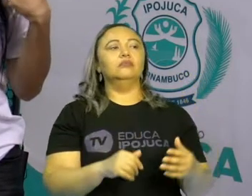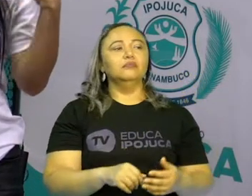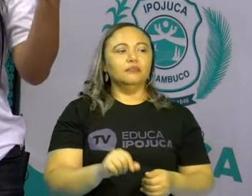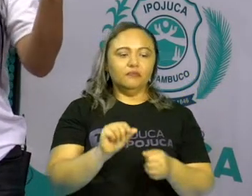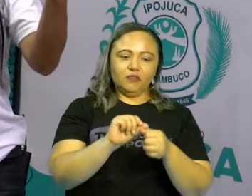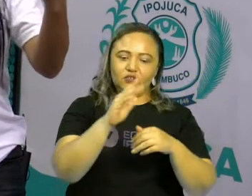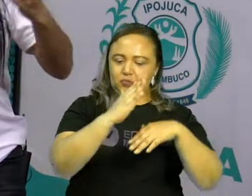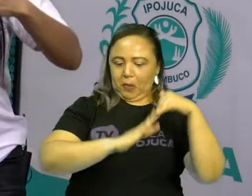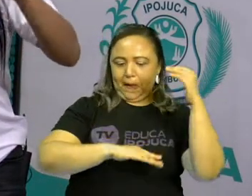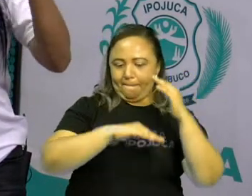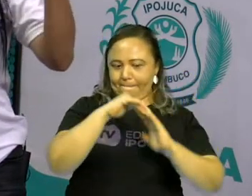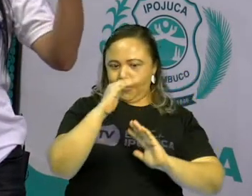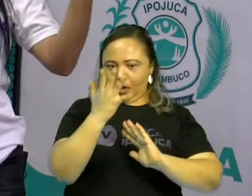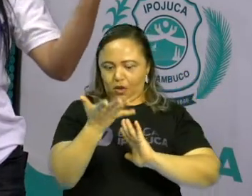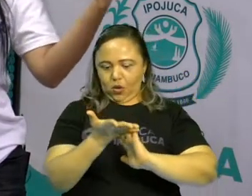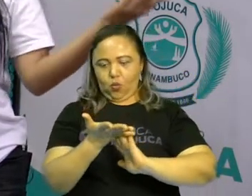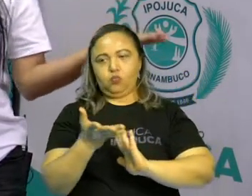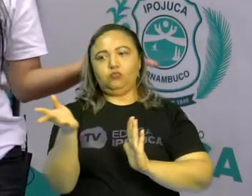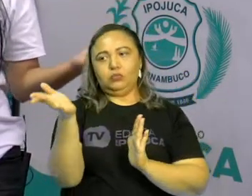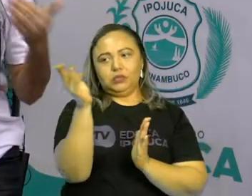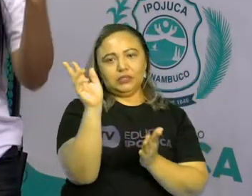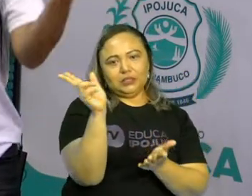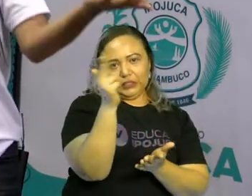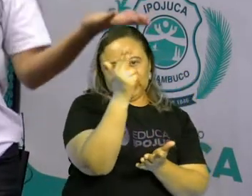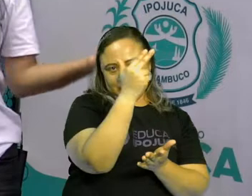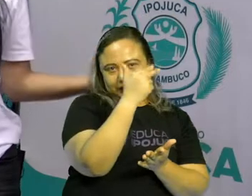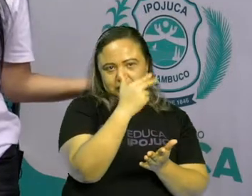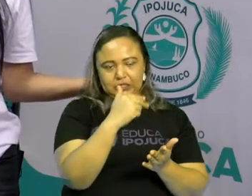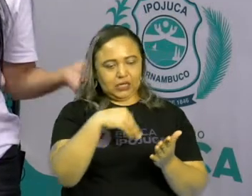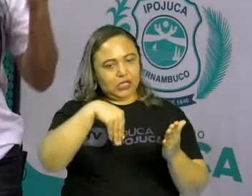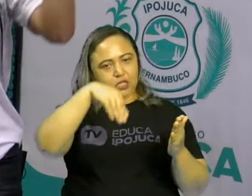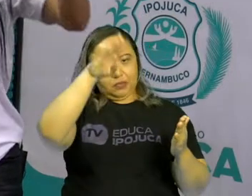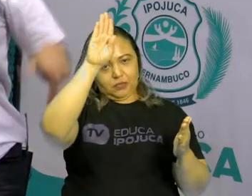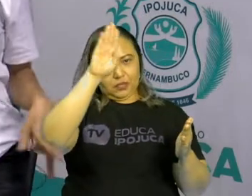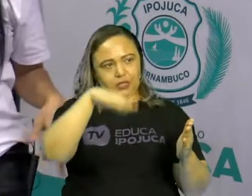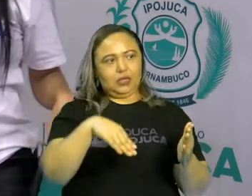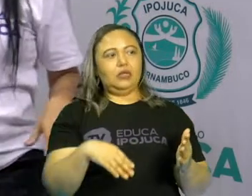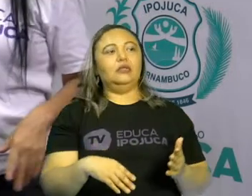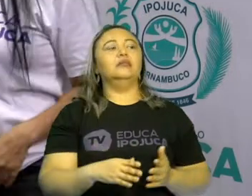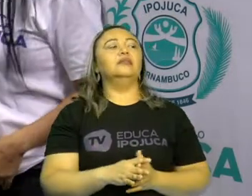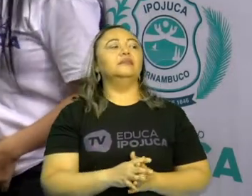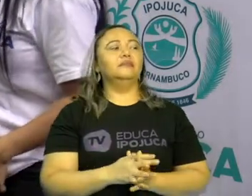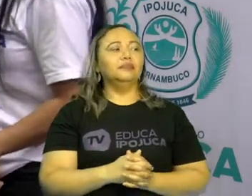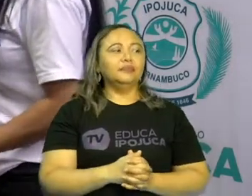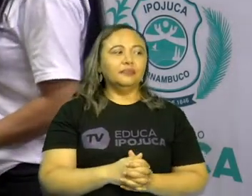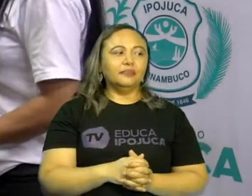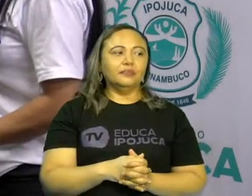a mão, teve aquele cuidado de desenhar, de pintar, de expor. Bem interessante.